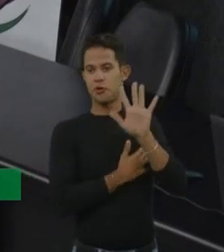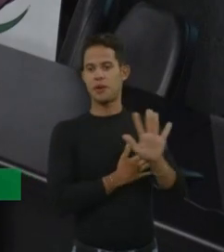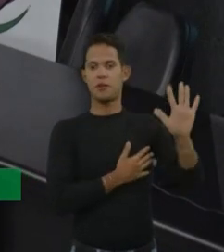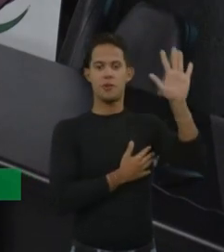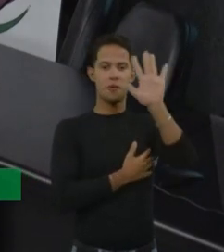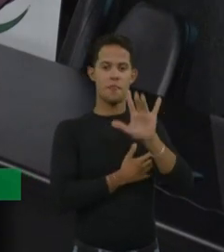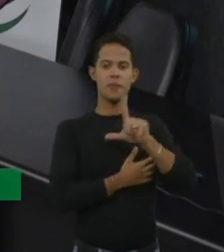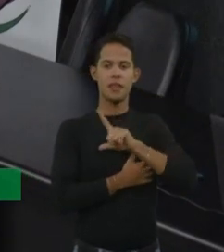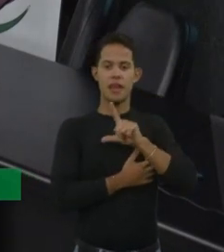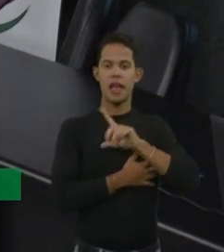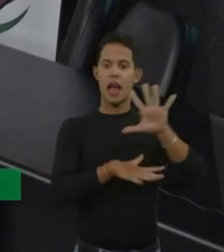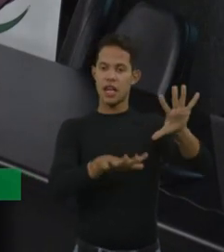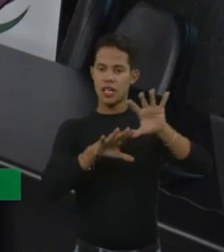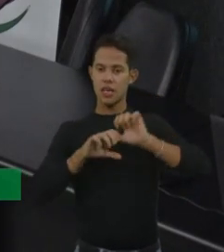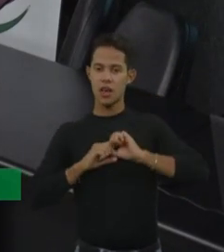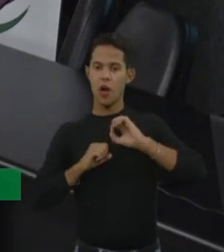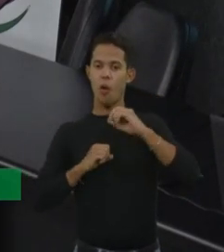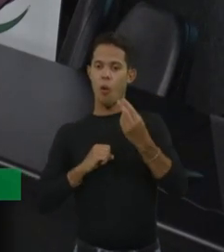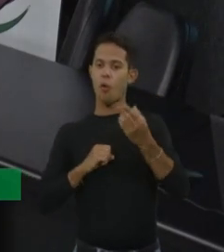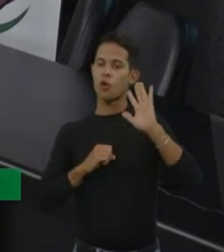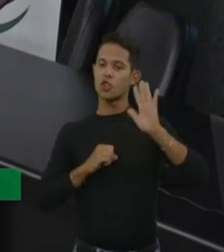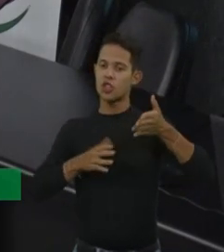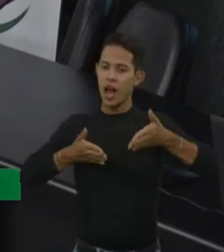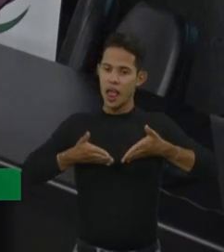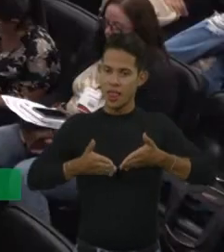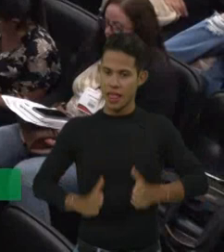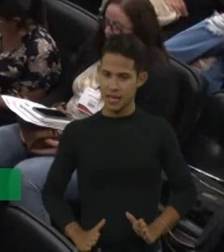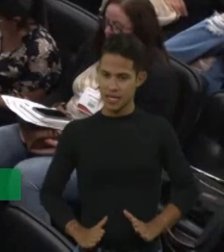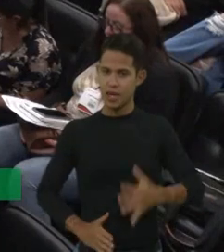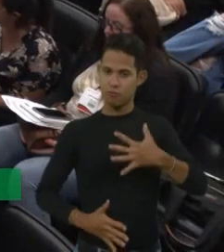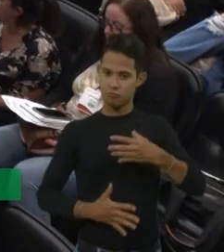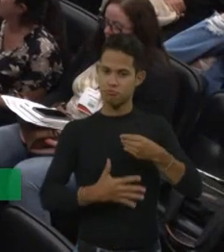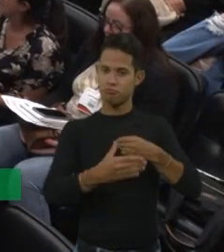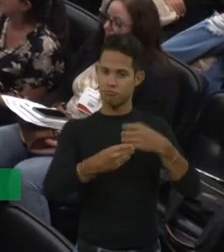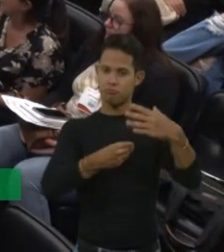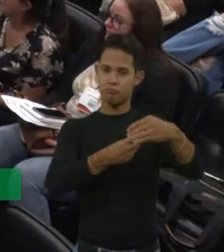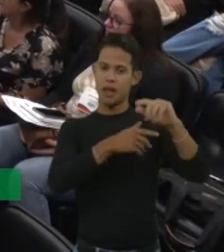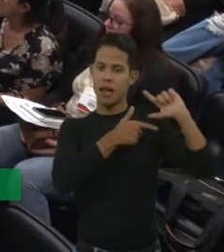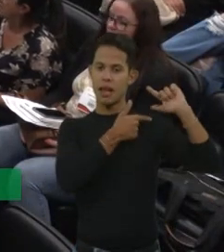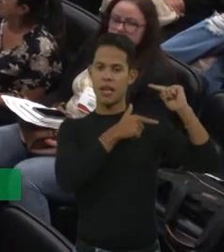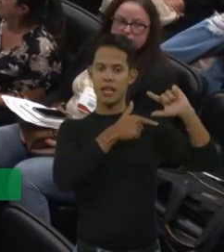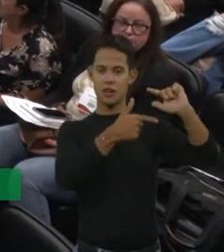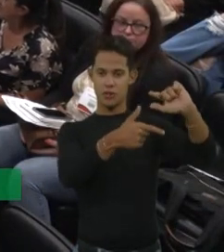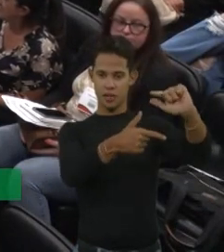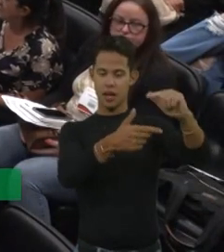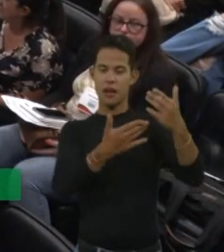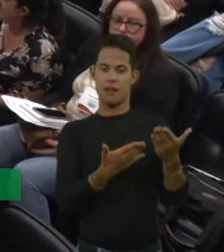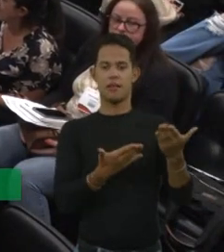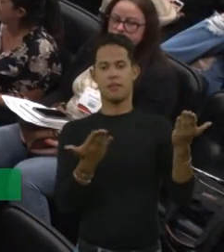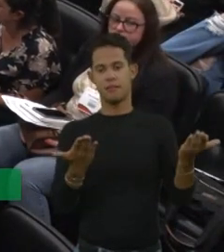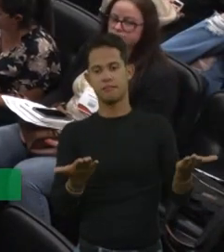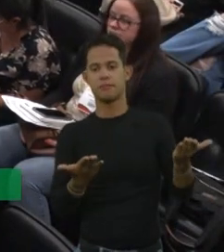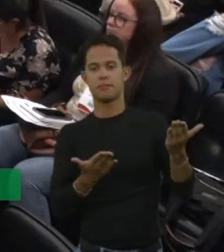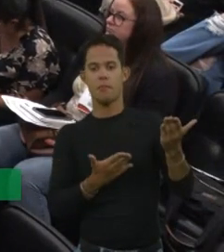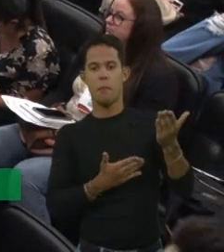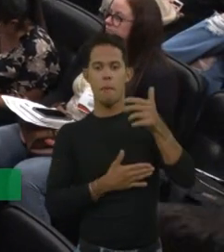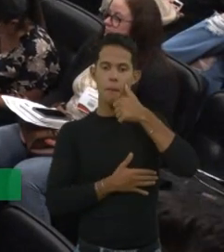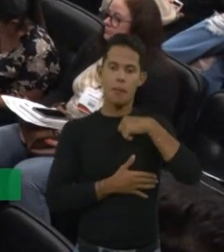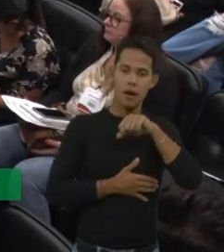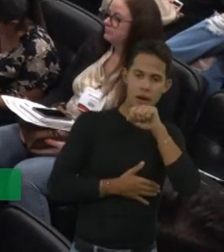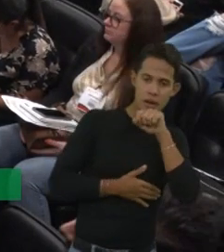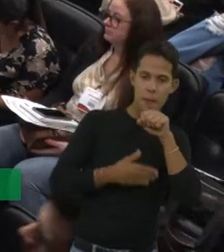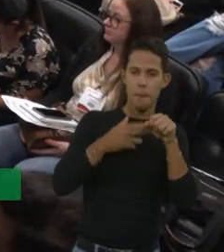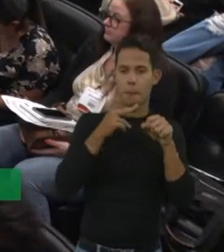adquiridas e as congênitas, que a pessoa já nasce com tendência hereditária, passa de mãe para